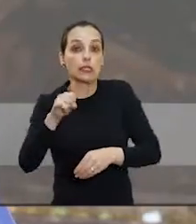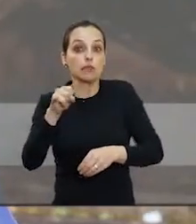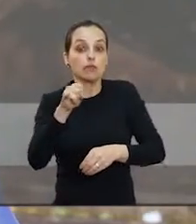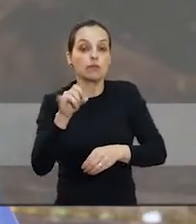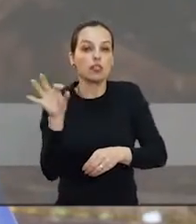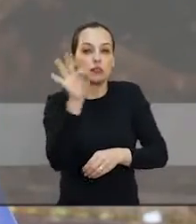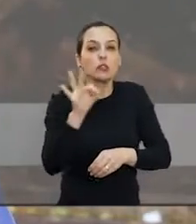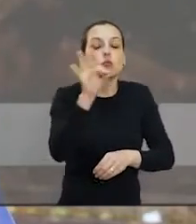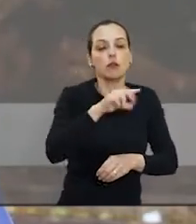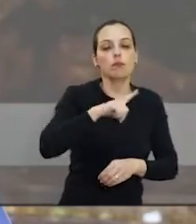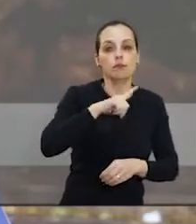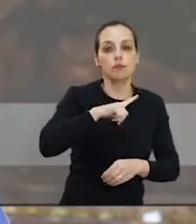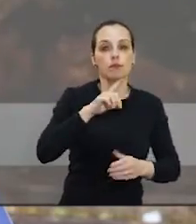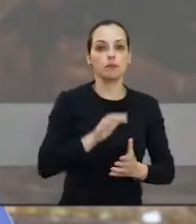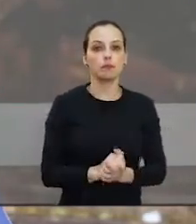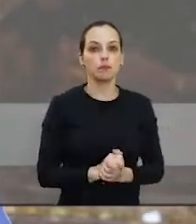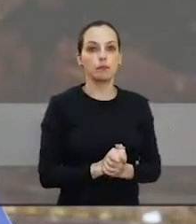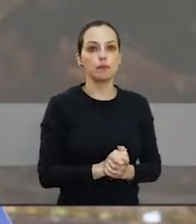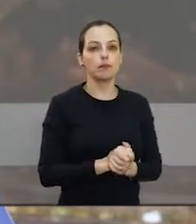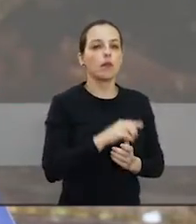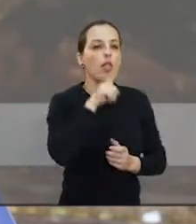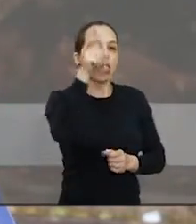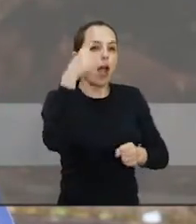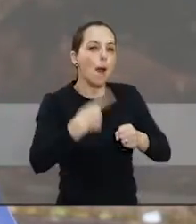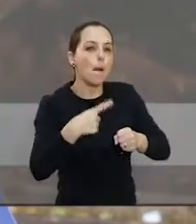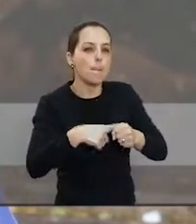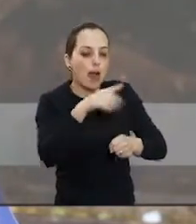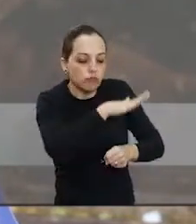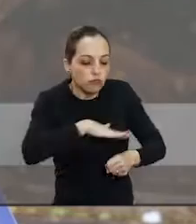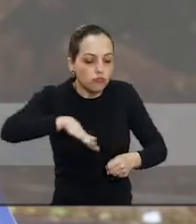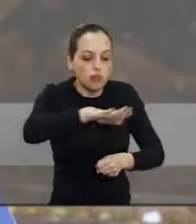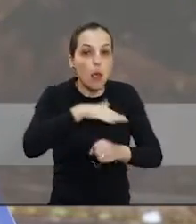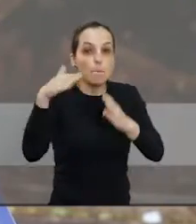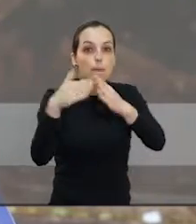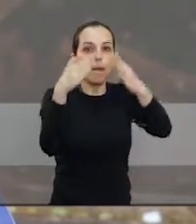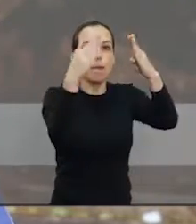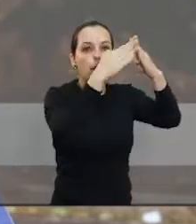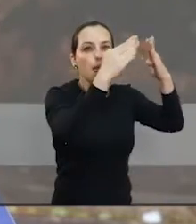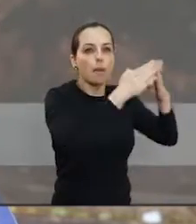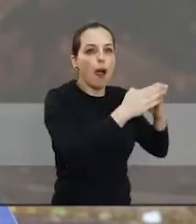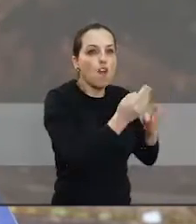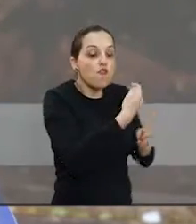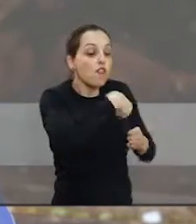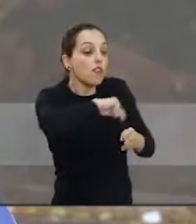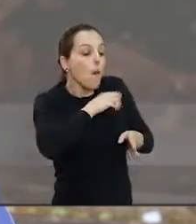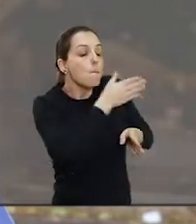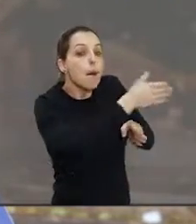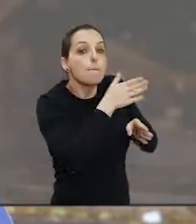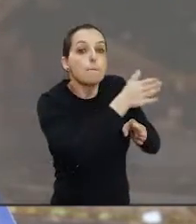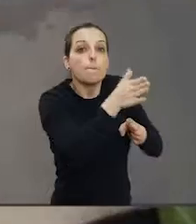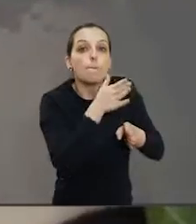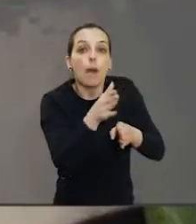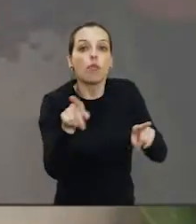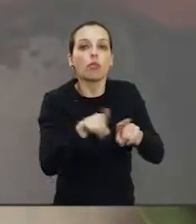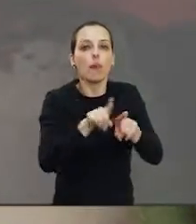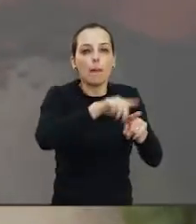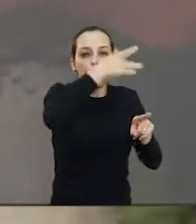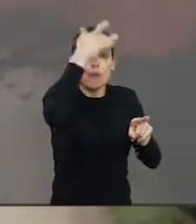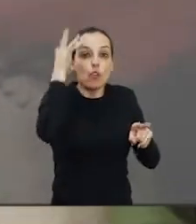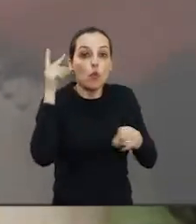-casa, que é o trabalho de vistoria, mais a orientação à população. Para que isso daí? Para